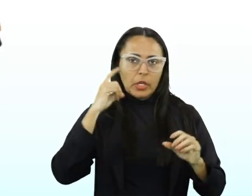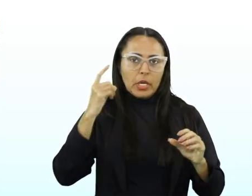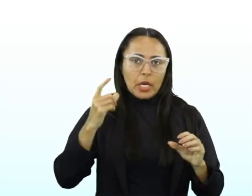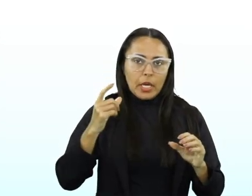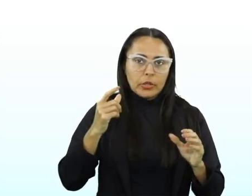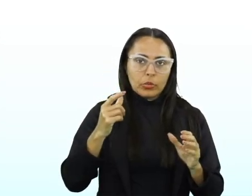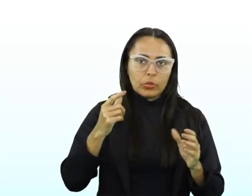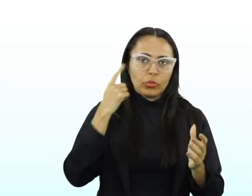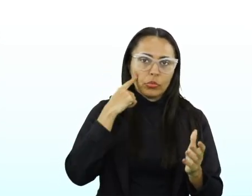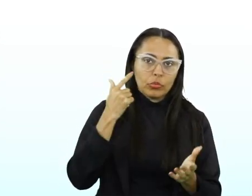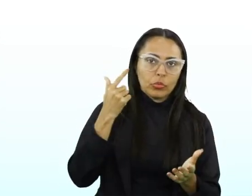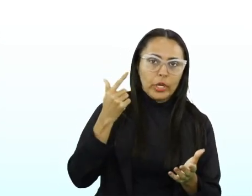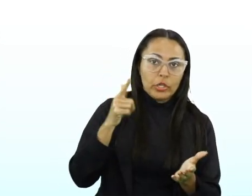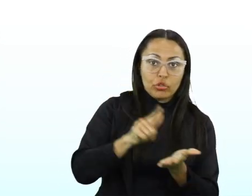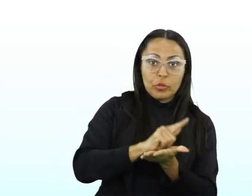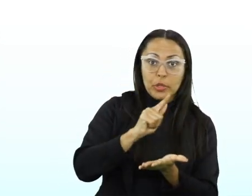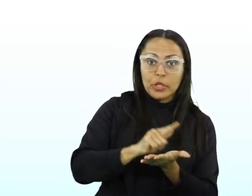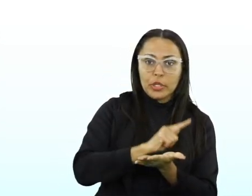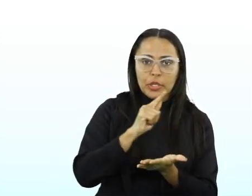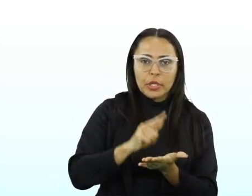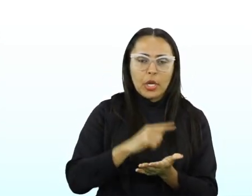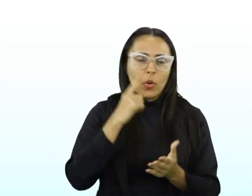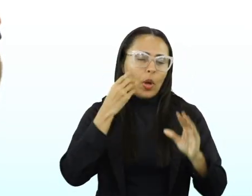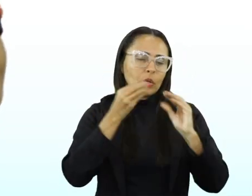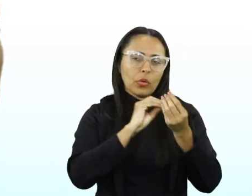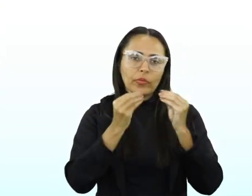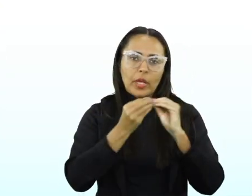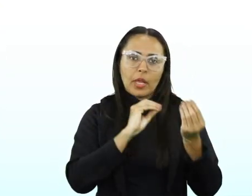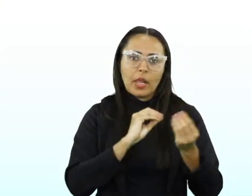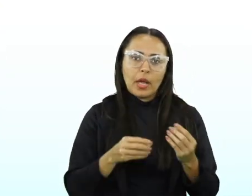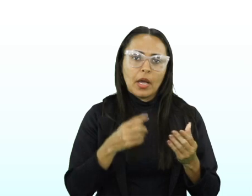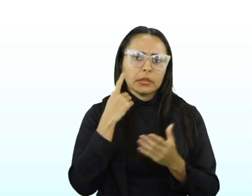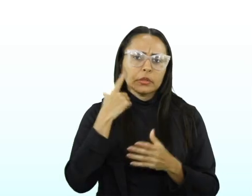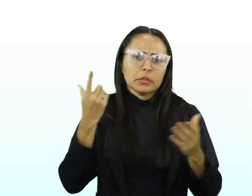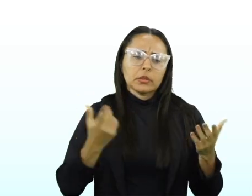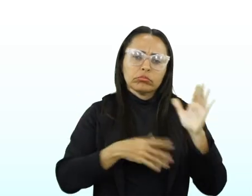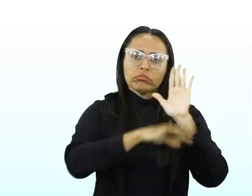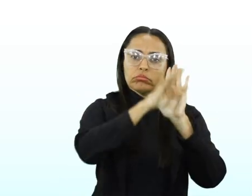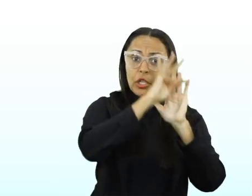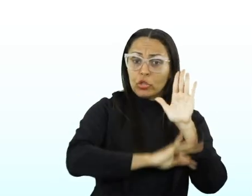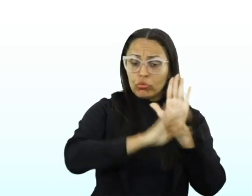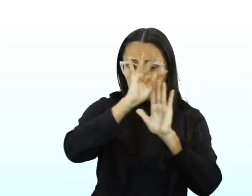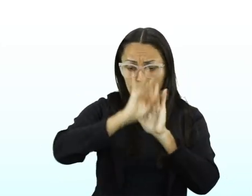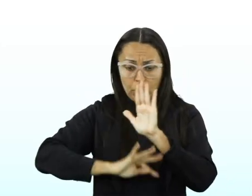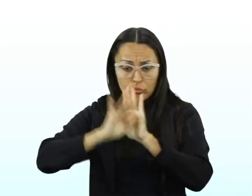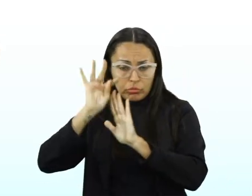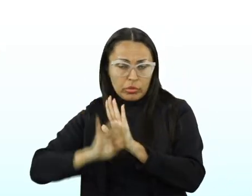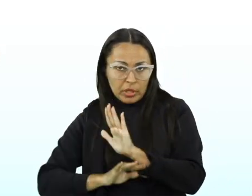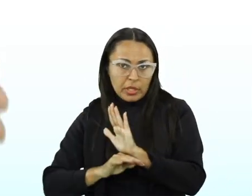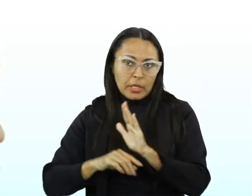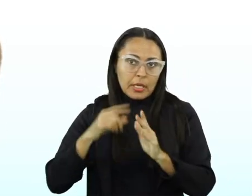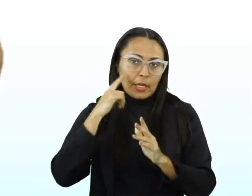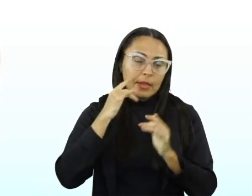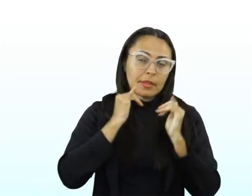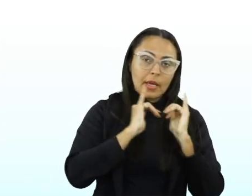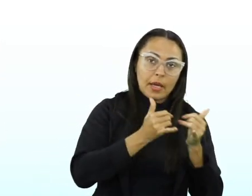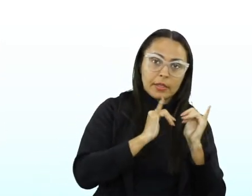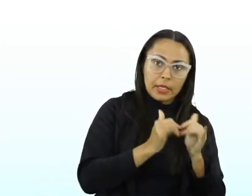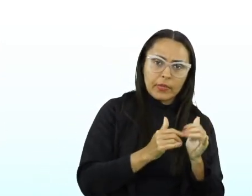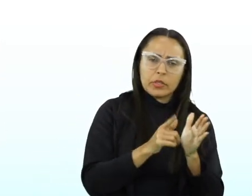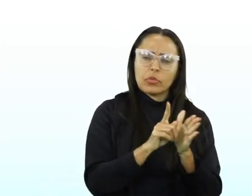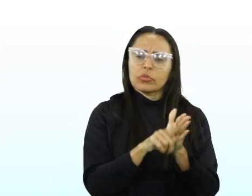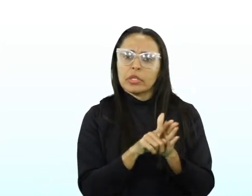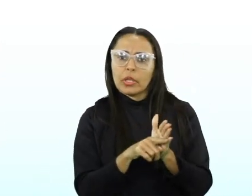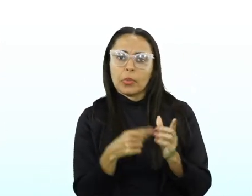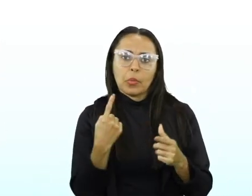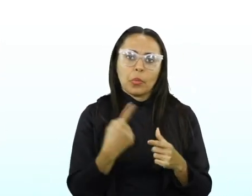uma novela, uma biografia, tudo isso são textos da esfera narrativa. São gêneros,